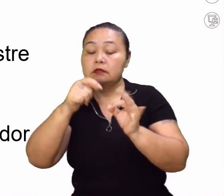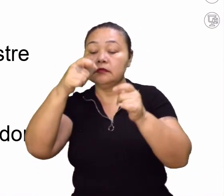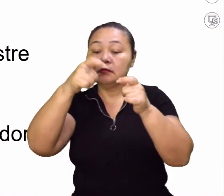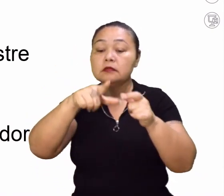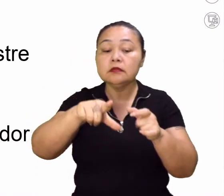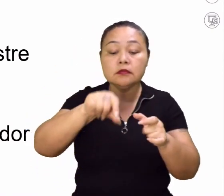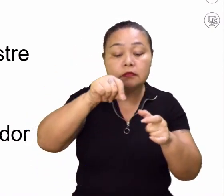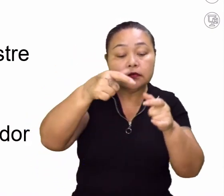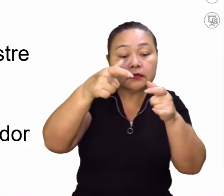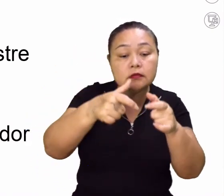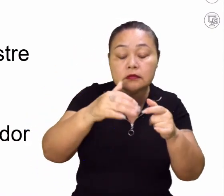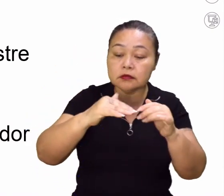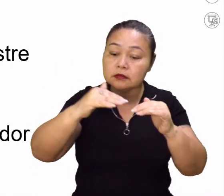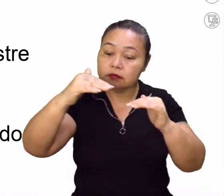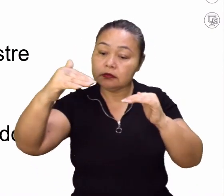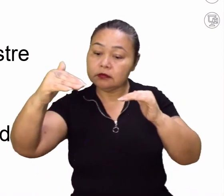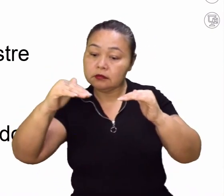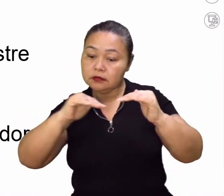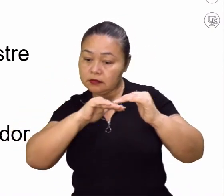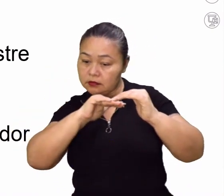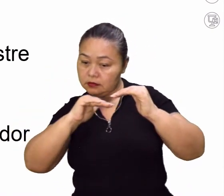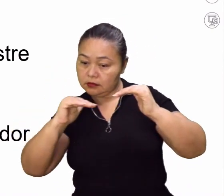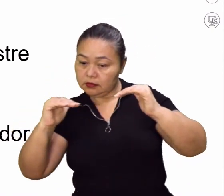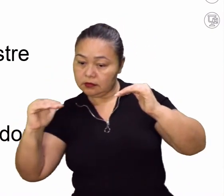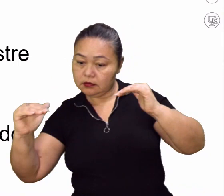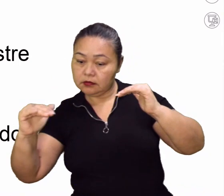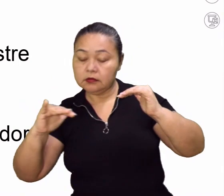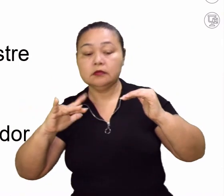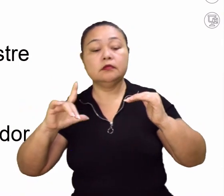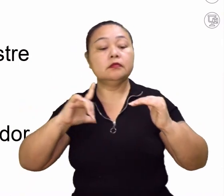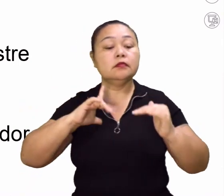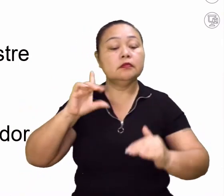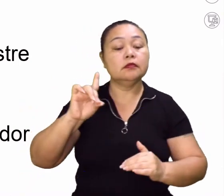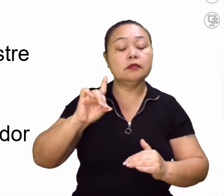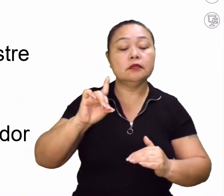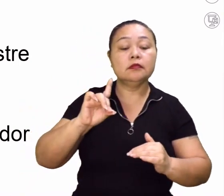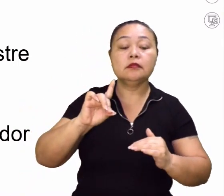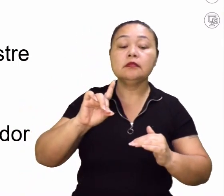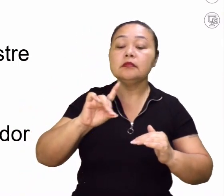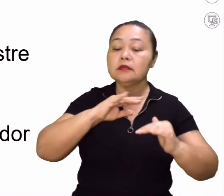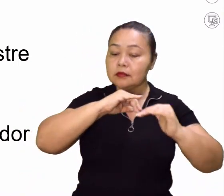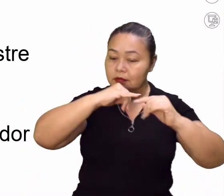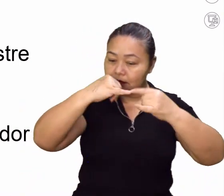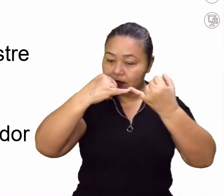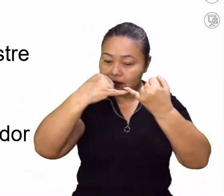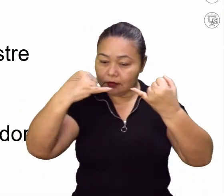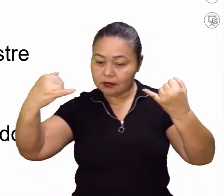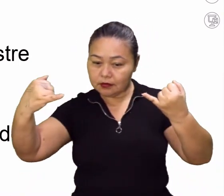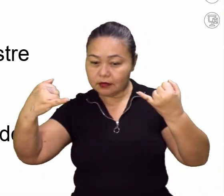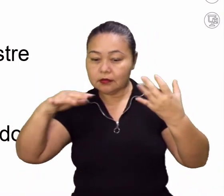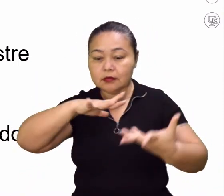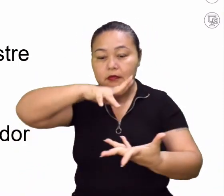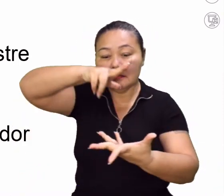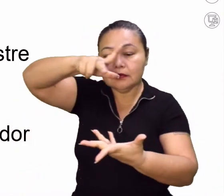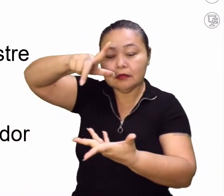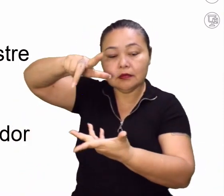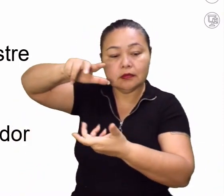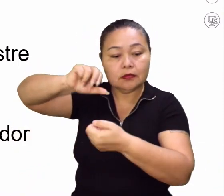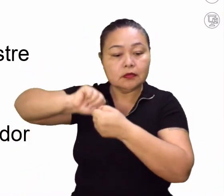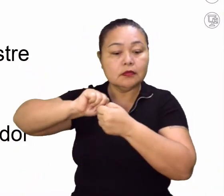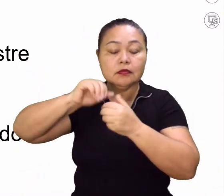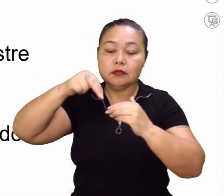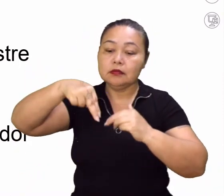escolhido e o meridiano mais próximo. A, D, uma linha imaginária qualquer do globo terrestre